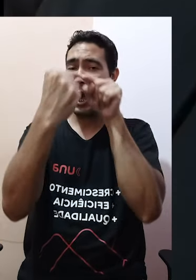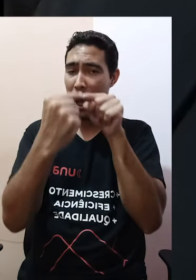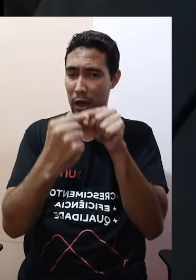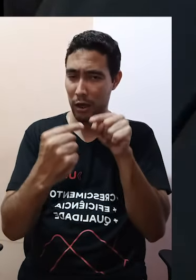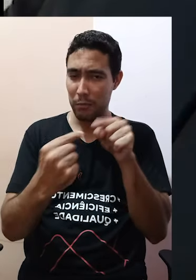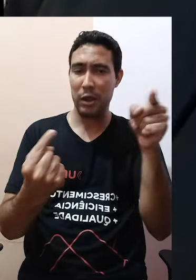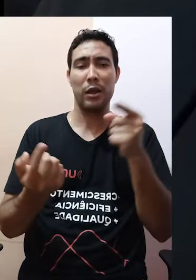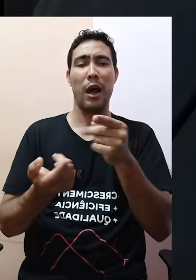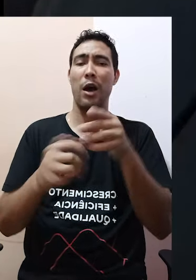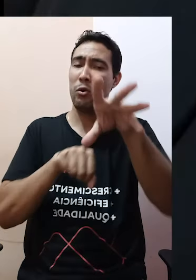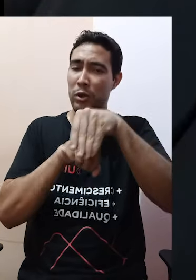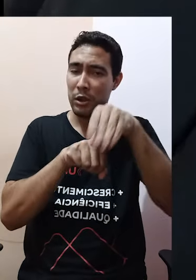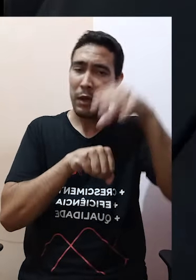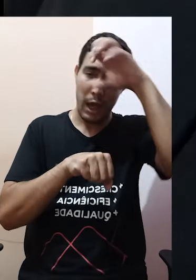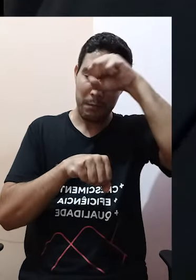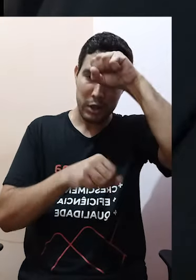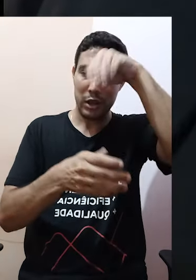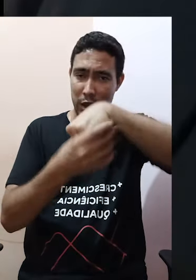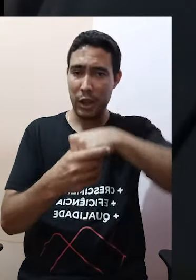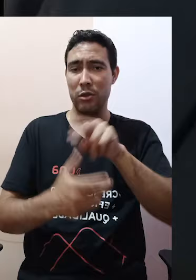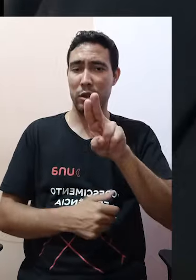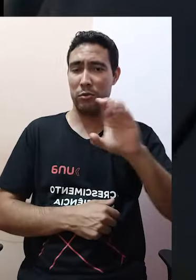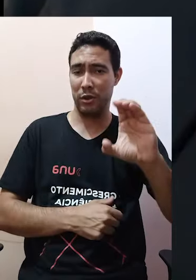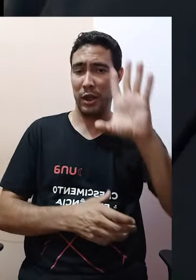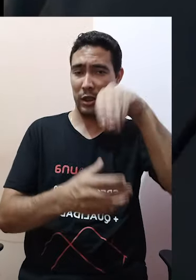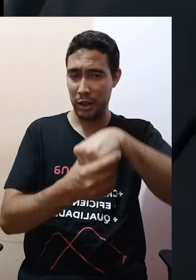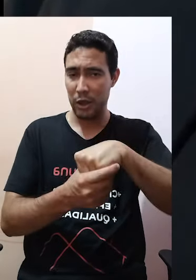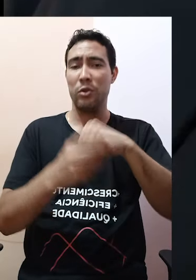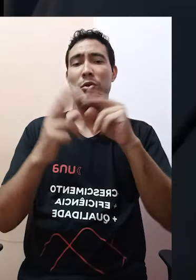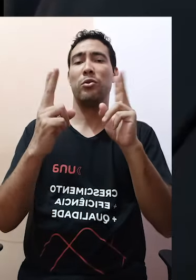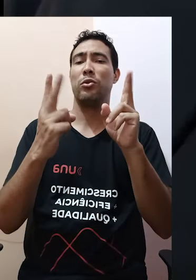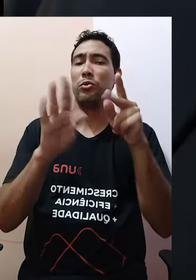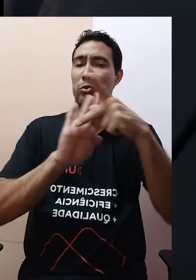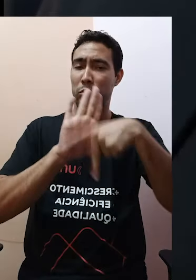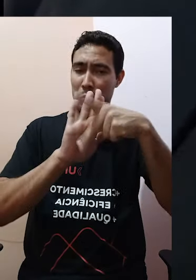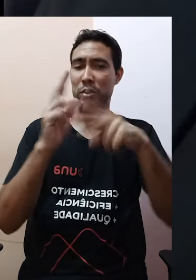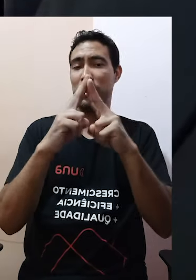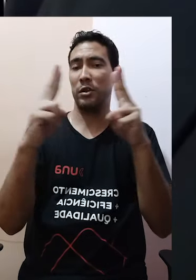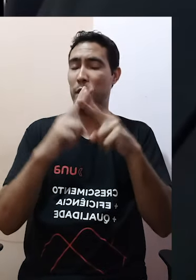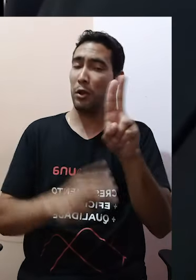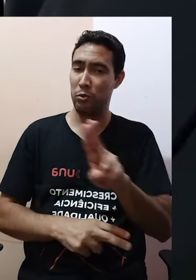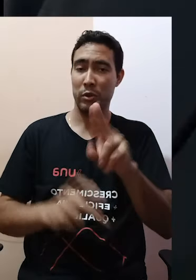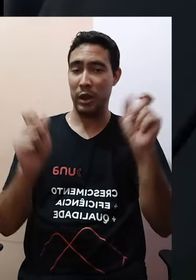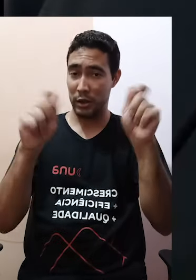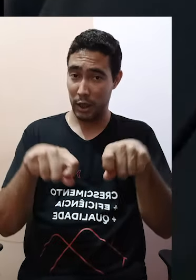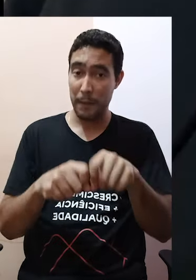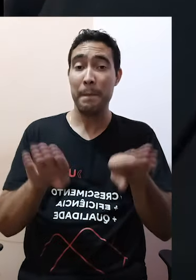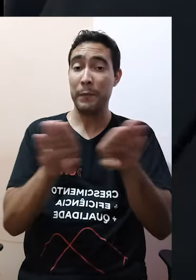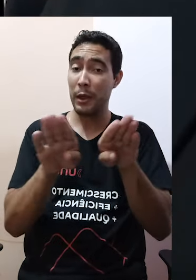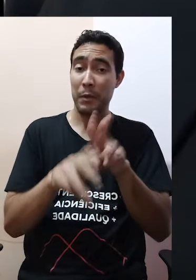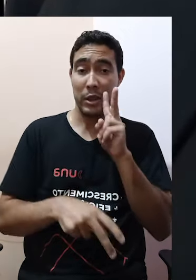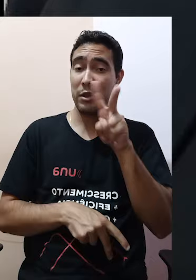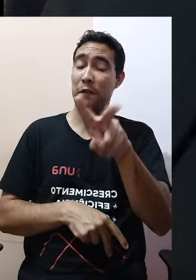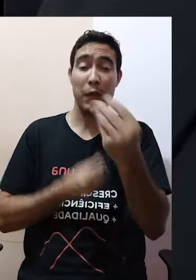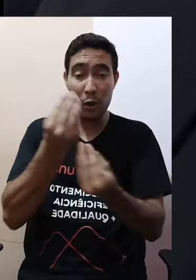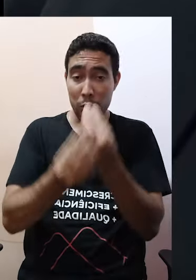nas UCs, trazendo isso para dentro do projeto de extensão. E ainda mais, podendo ver o